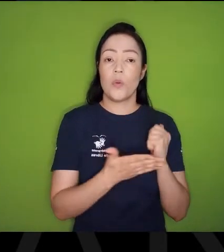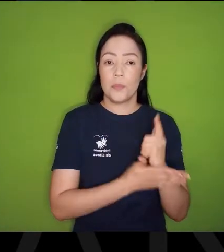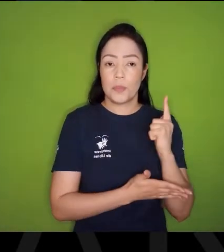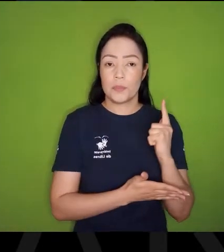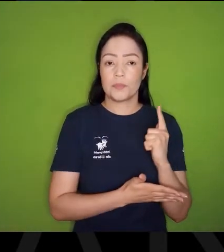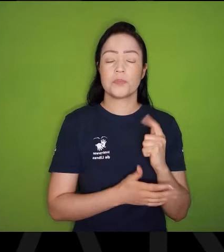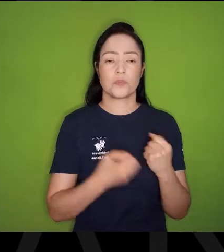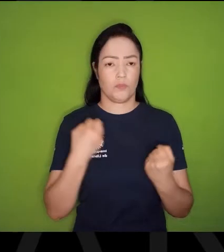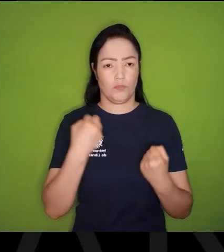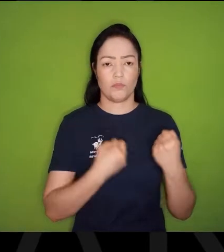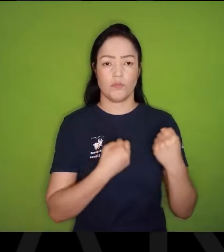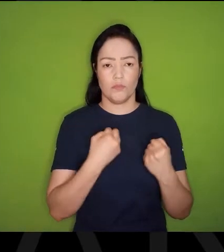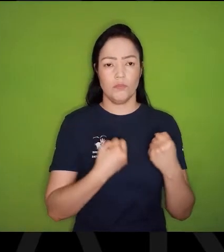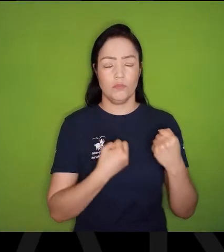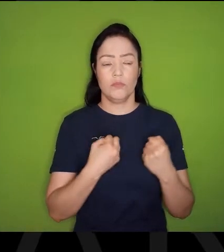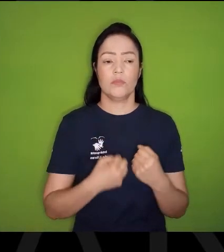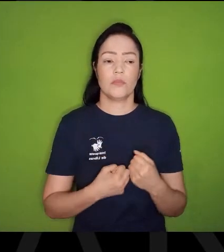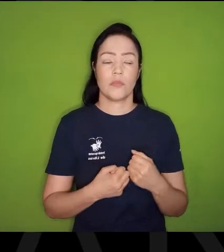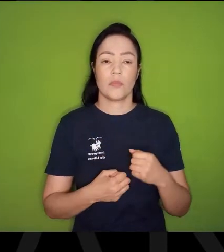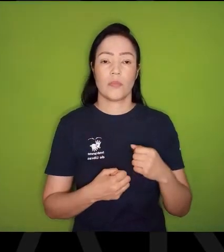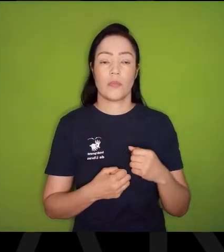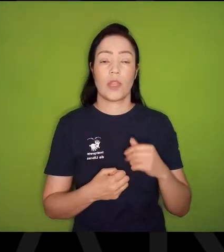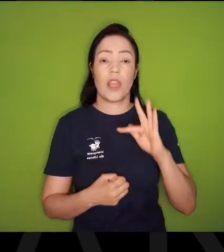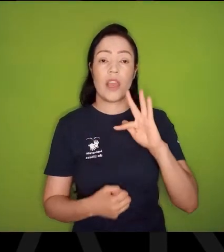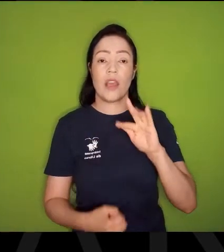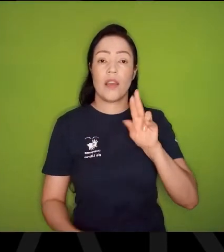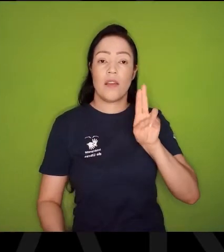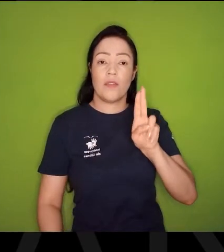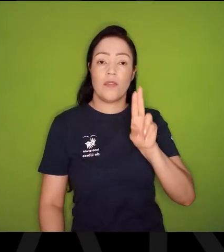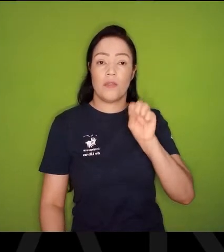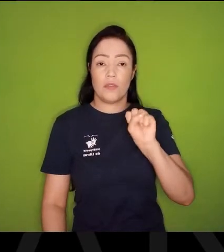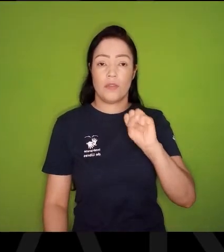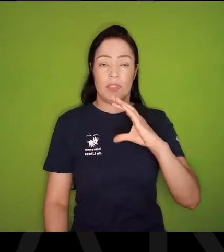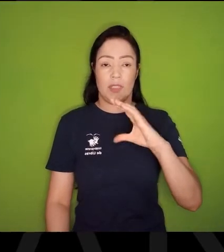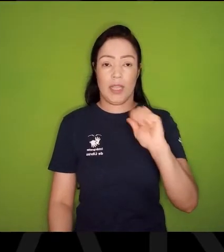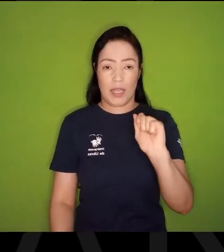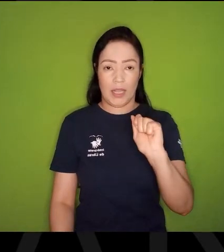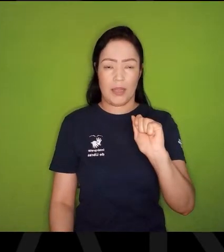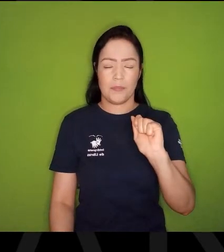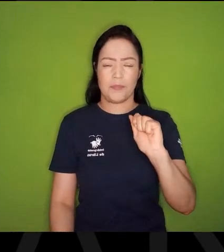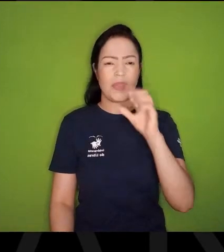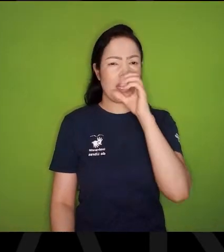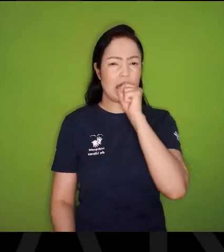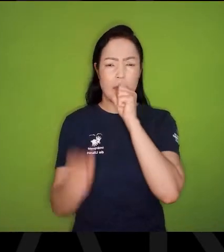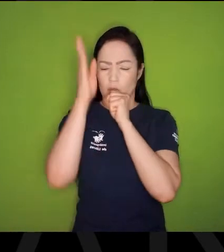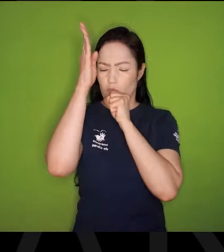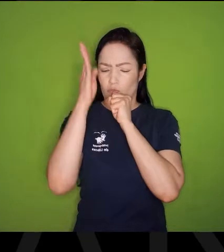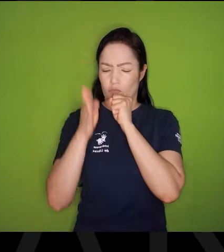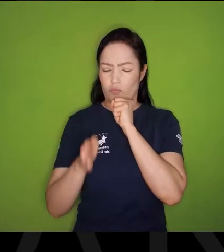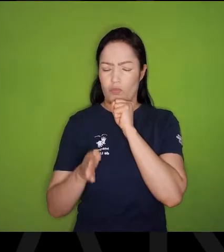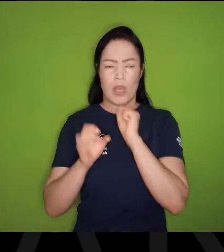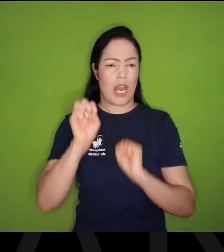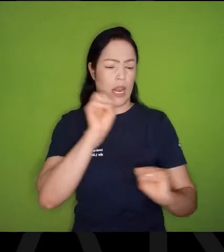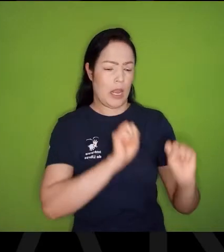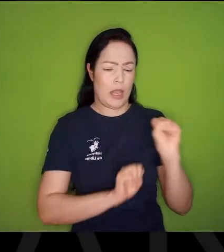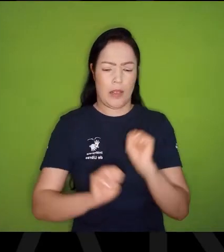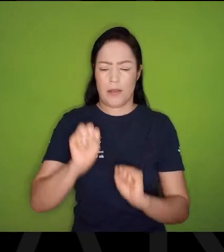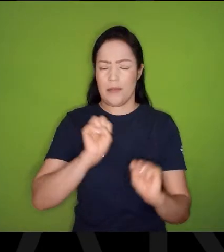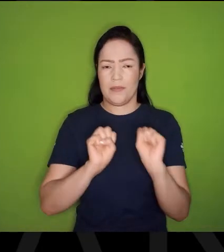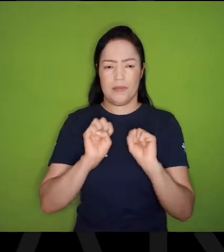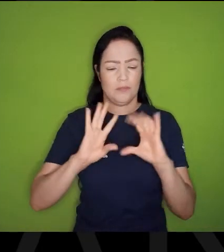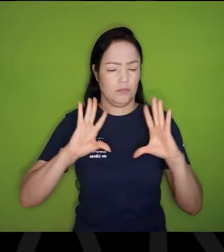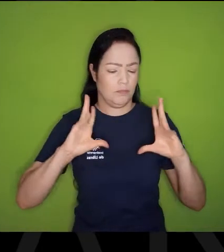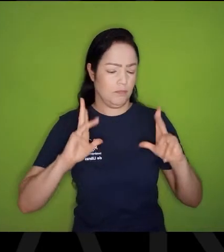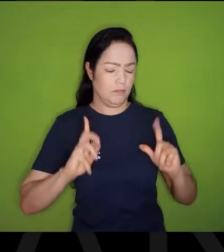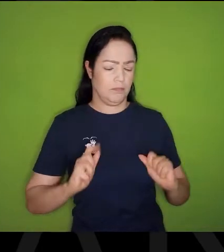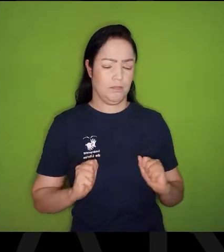um carro, Fusca, Todo sábado ele lavava aquele Fusca, Zelava aquele Fusca,